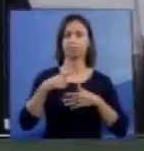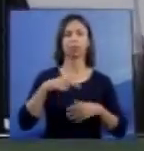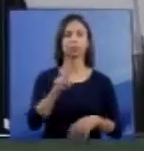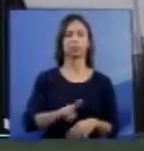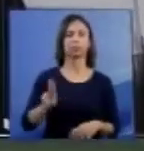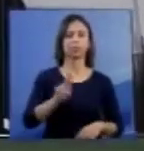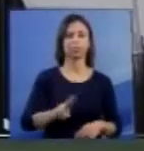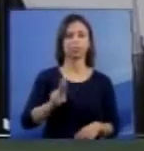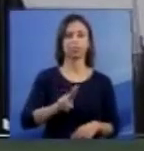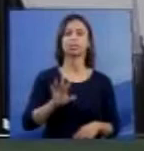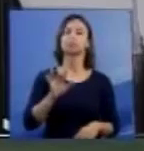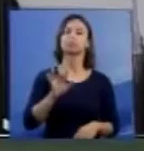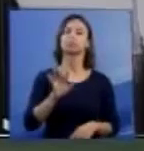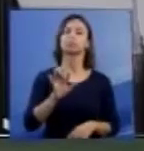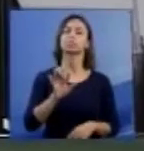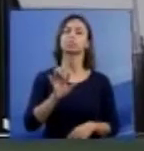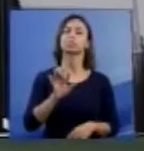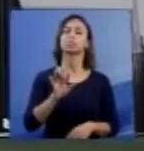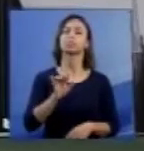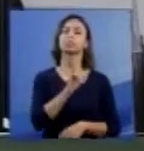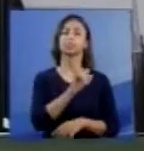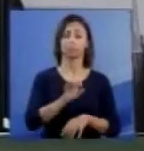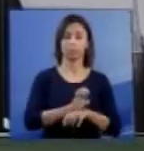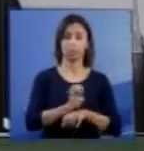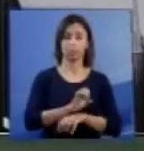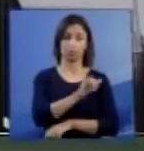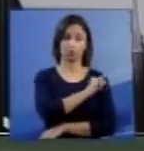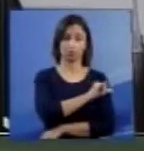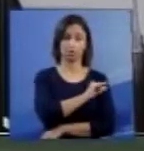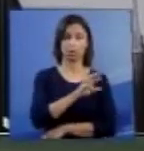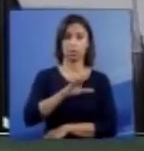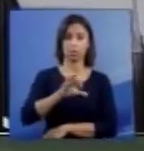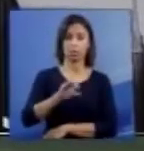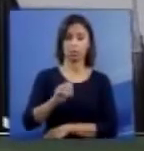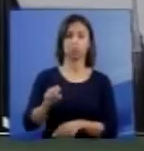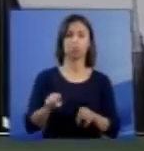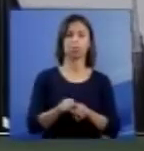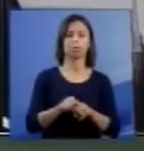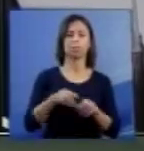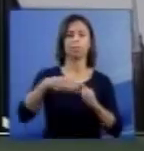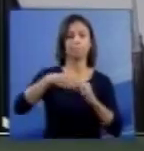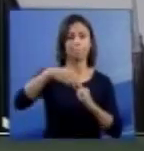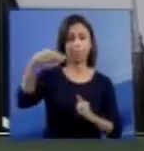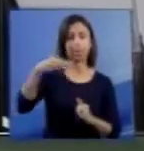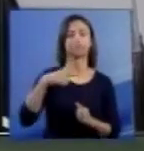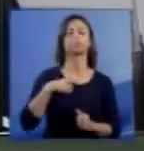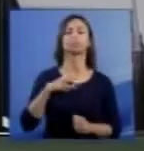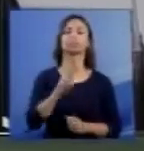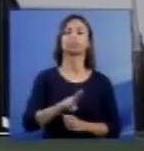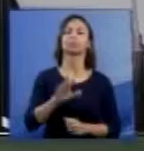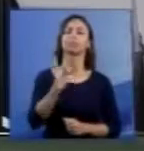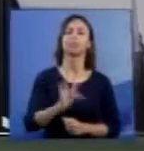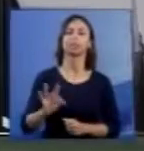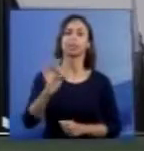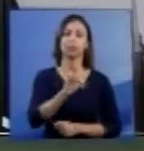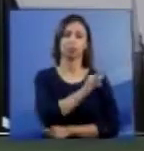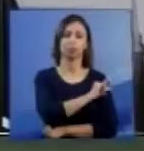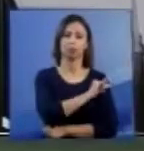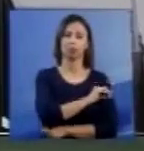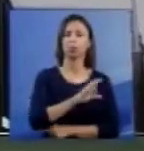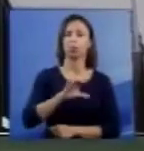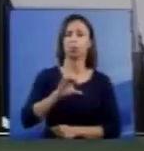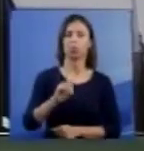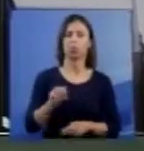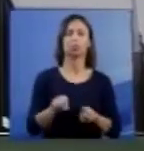do Rio de Janeiro, mestre e doutor em Medicina pela Universidade Federal do Rio de Janeiro e livre docente pela